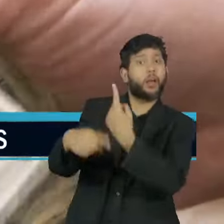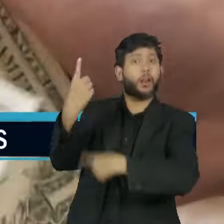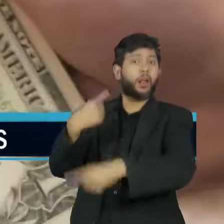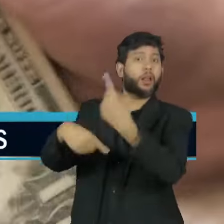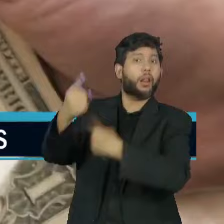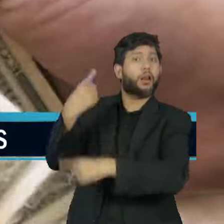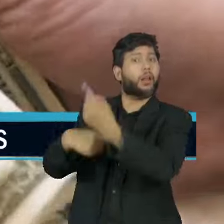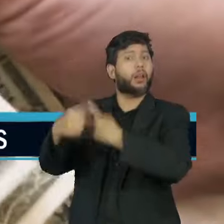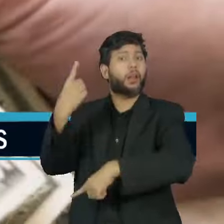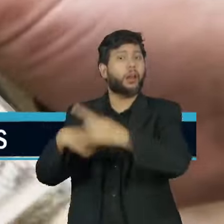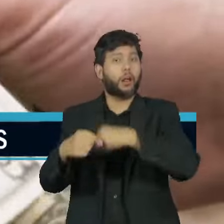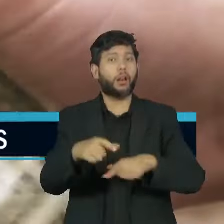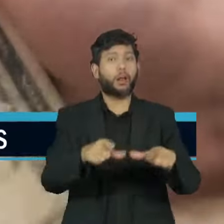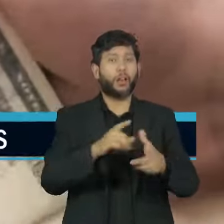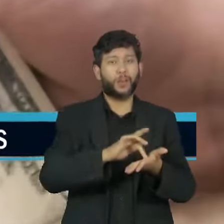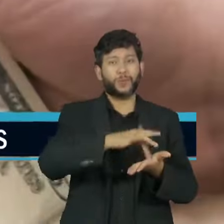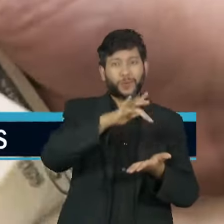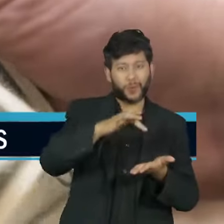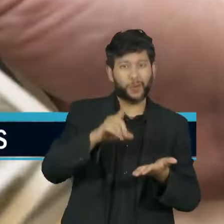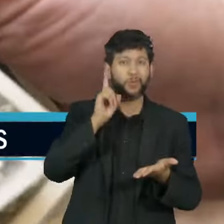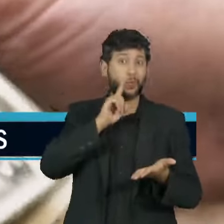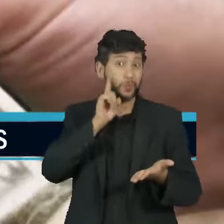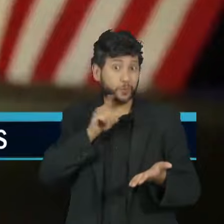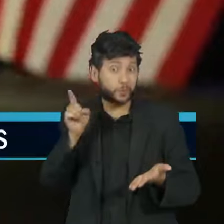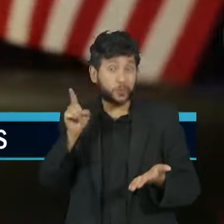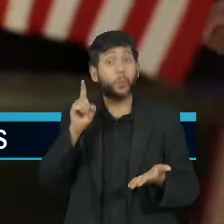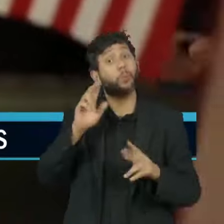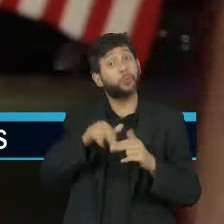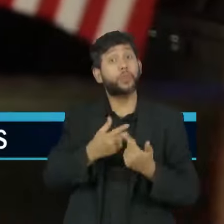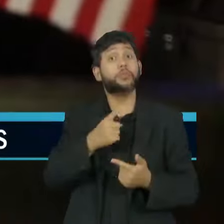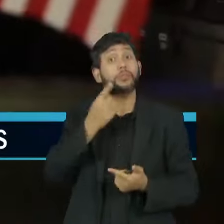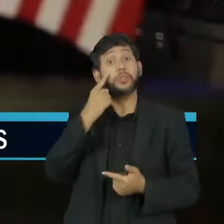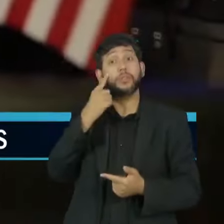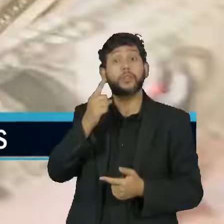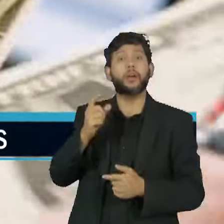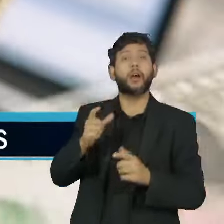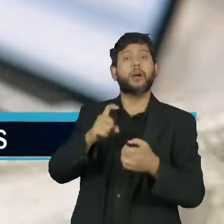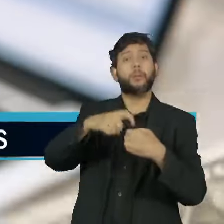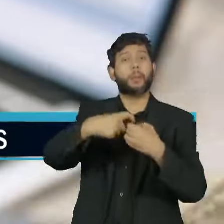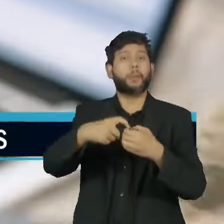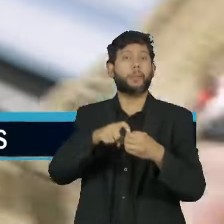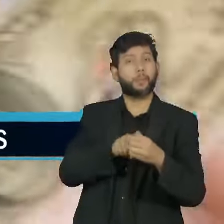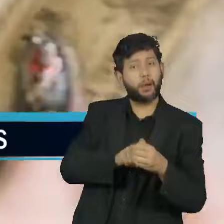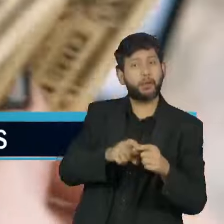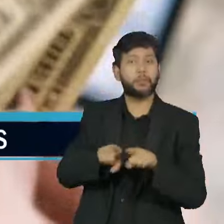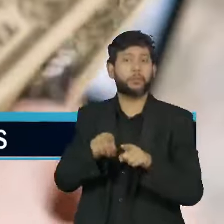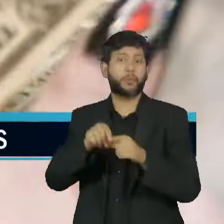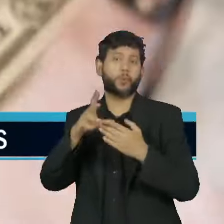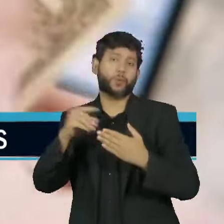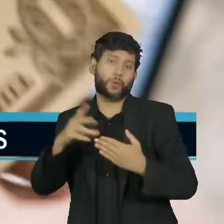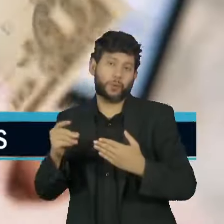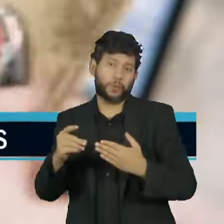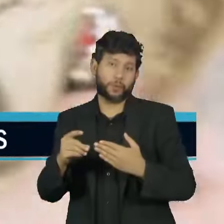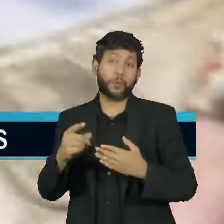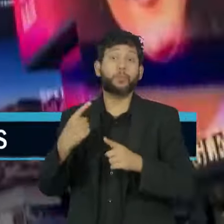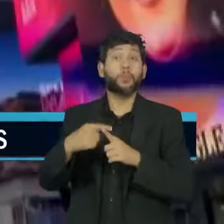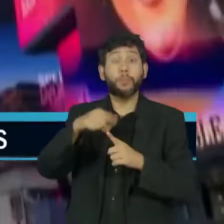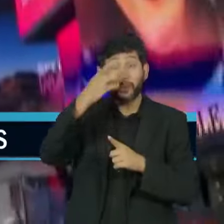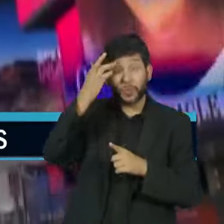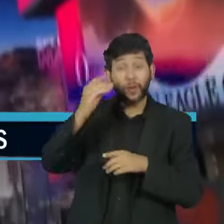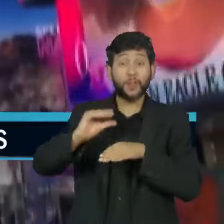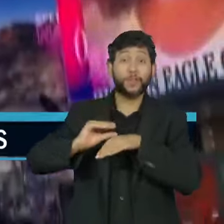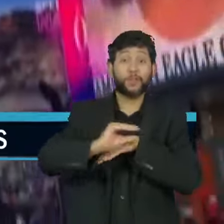títulos públicos norte-americanos, o que deve refletir nos mercados de ações e no dólar, com a migração de investidores